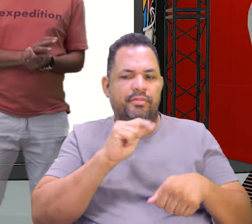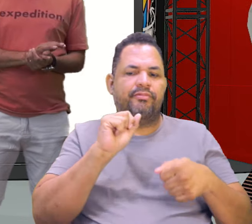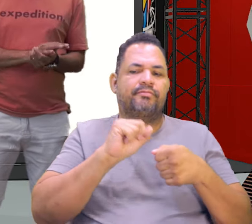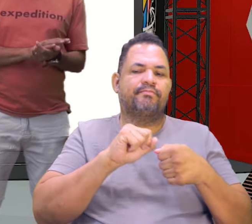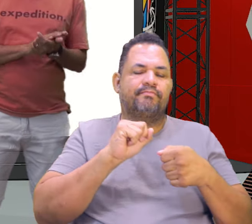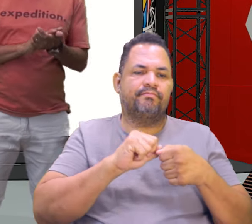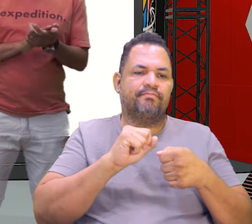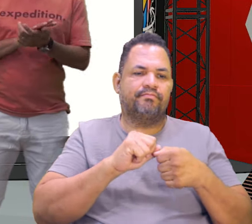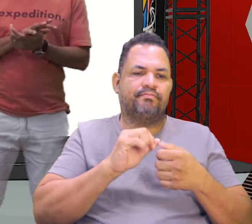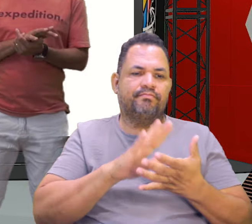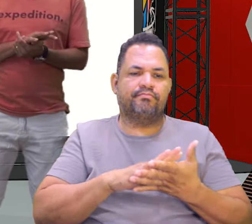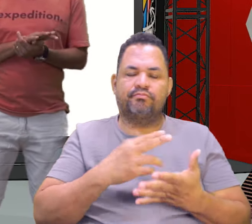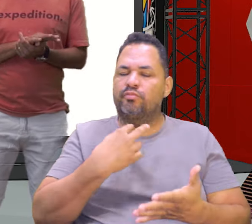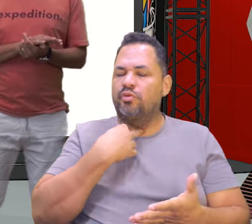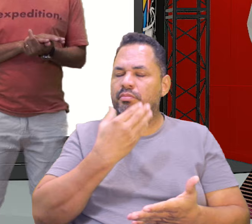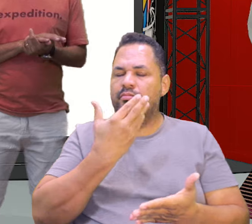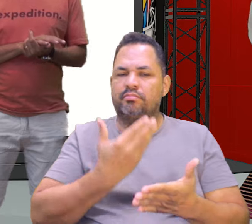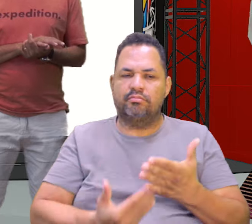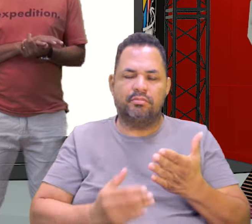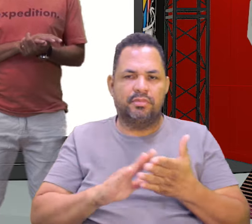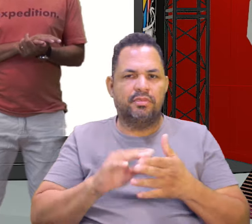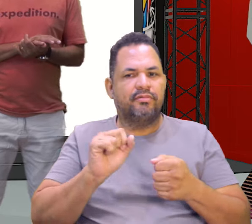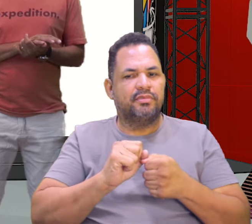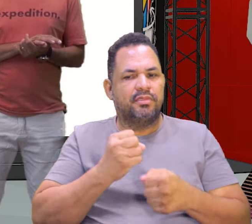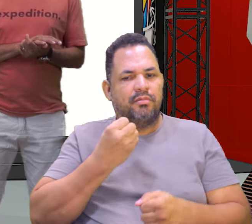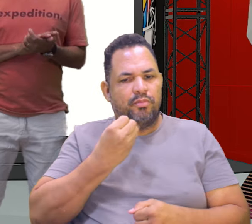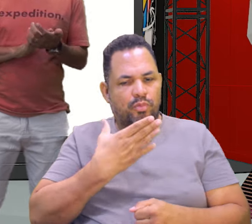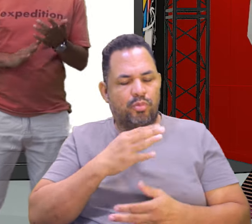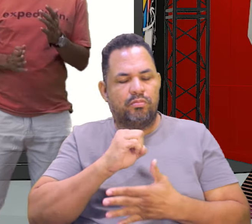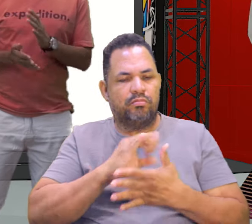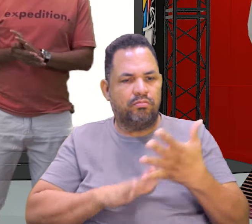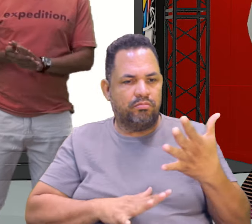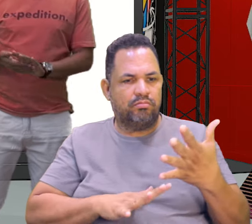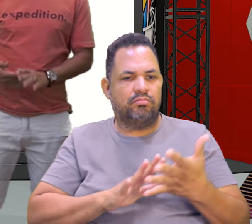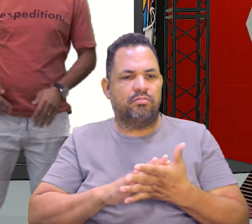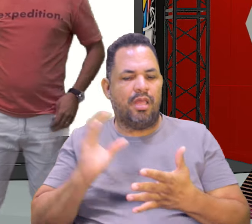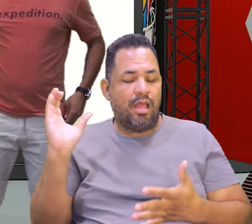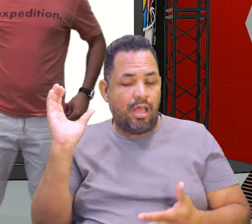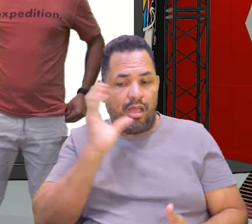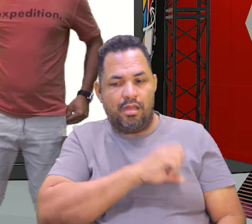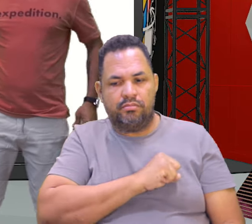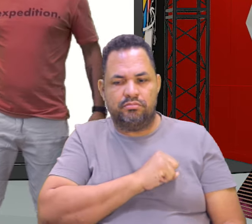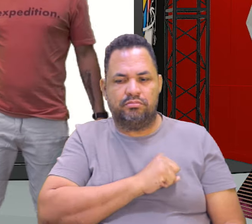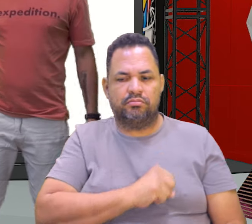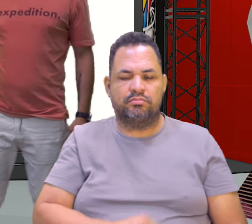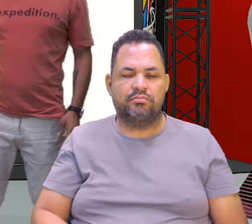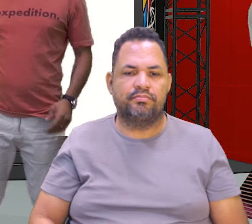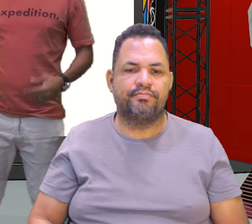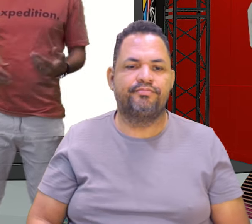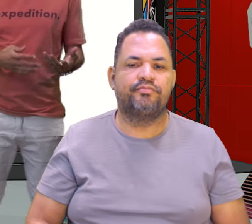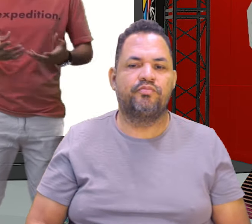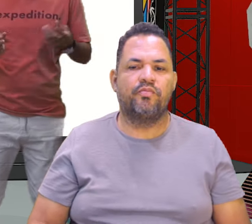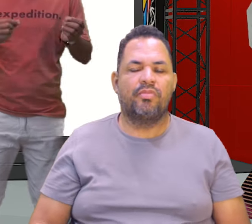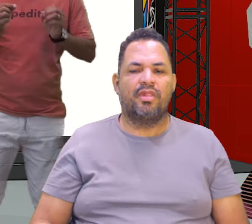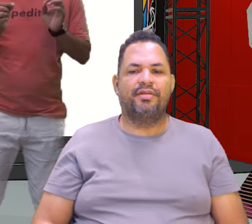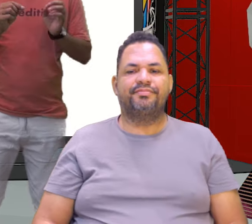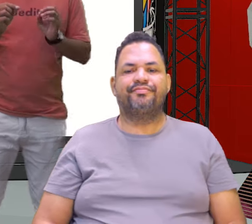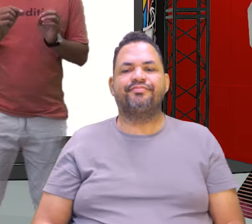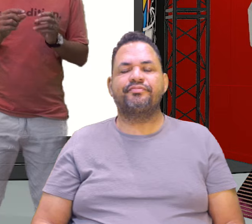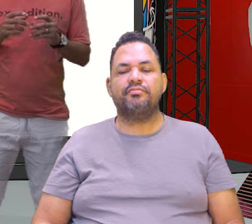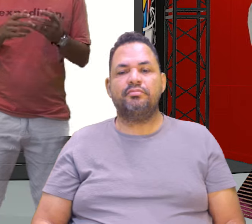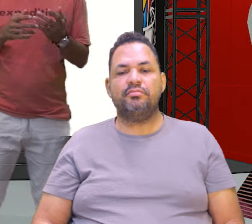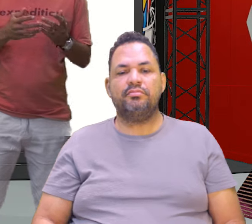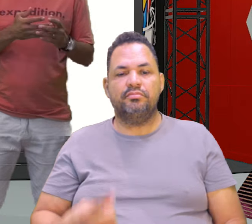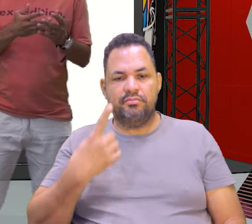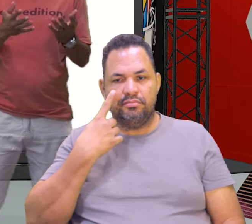forma e com certeza ter sucesso também, mas de maneira mais rápida, certo? E aí falando em questão, em fine, em